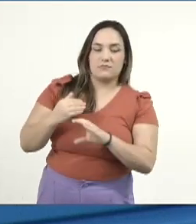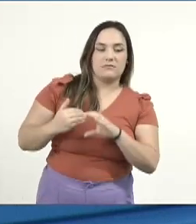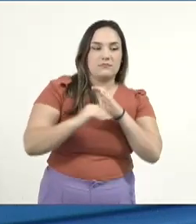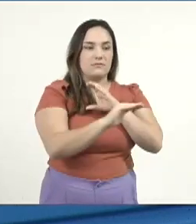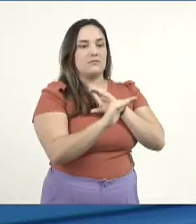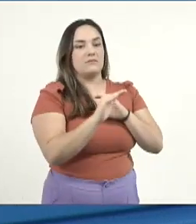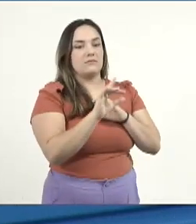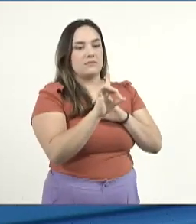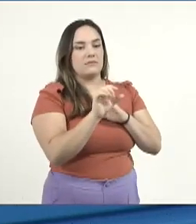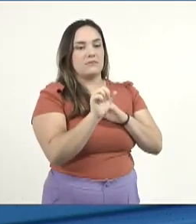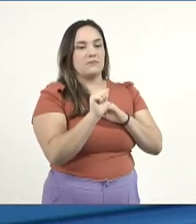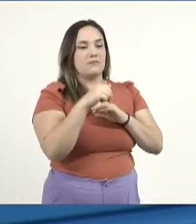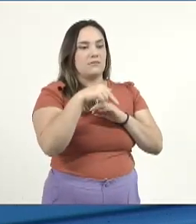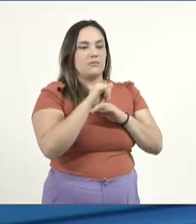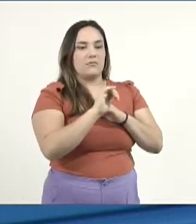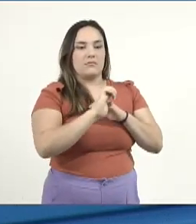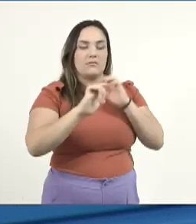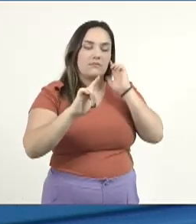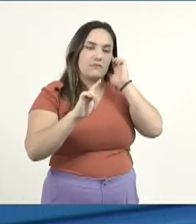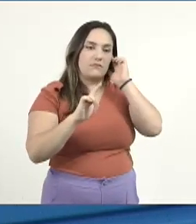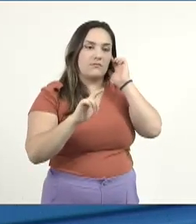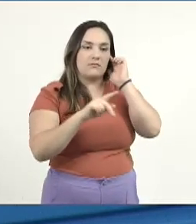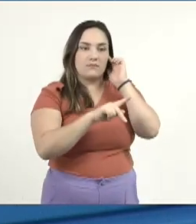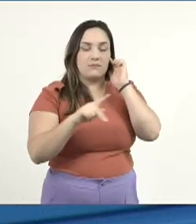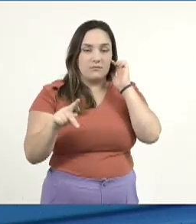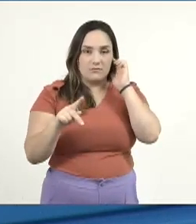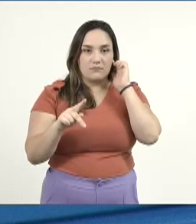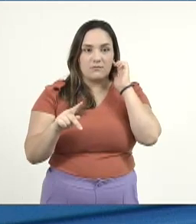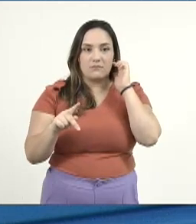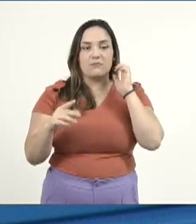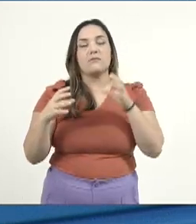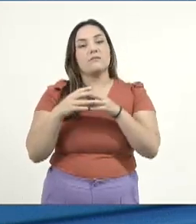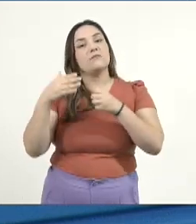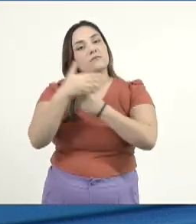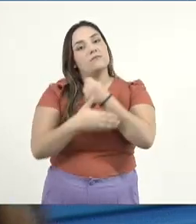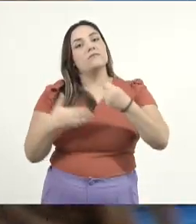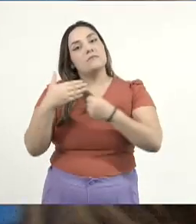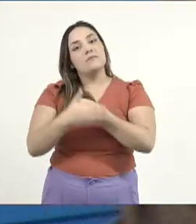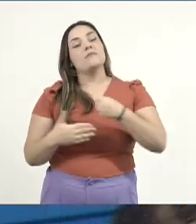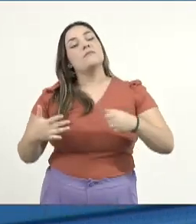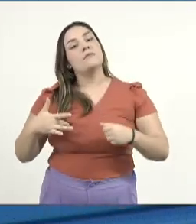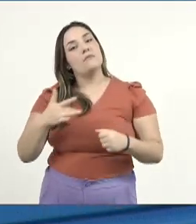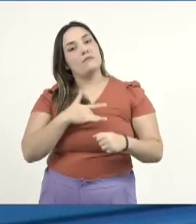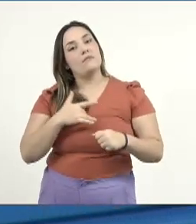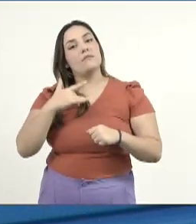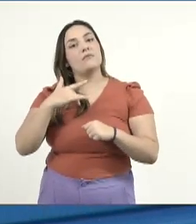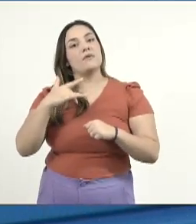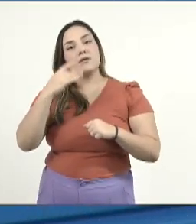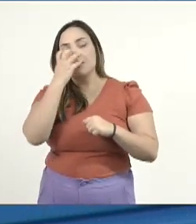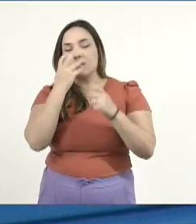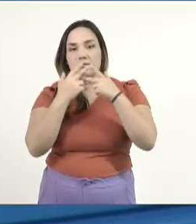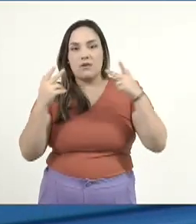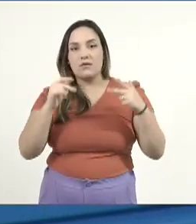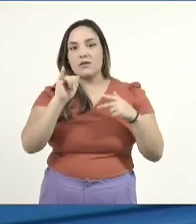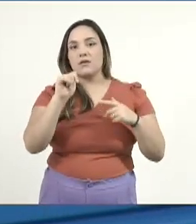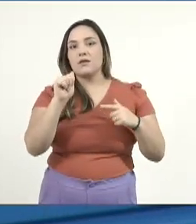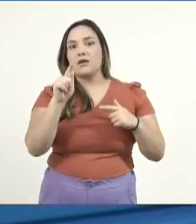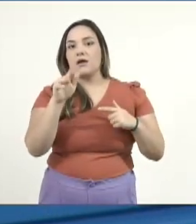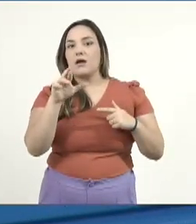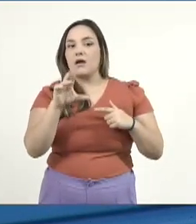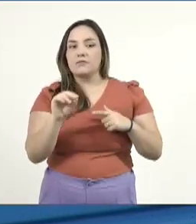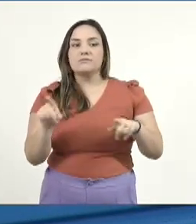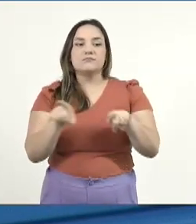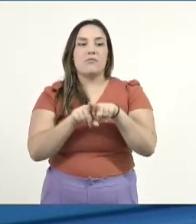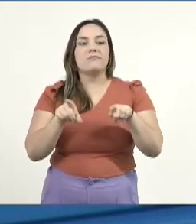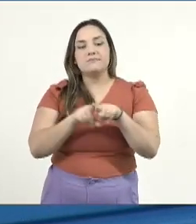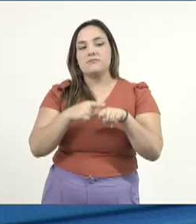Ingolte, diretor-presidente da Agência Estadual de Defesa Sanitária, Animal e Vegetal, ao Iagro, e ao senhor